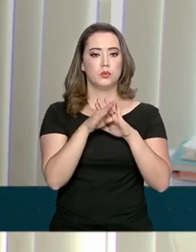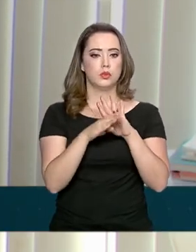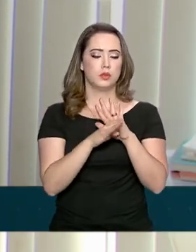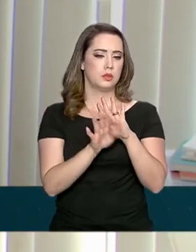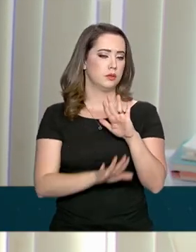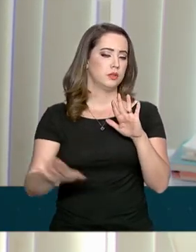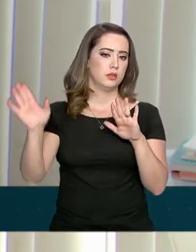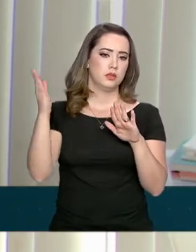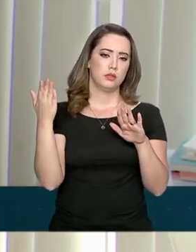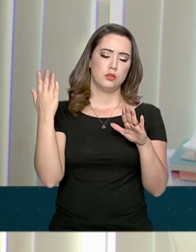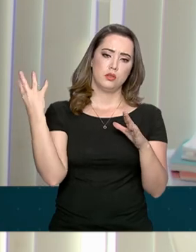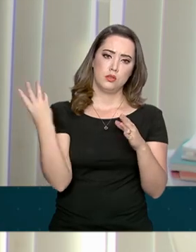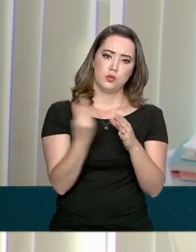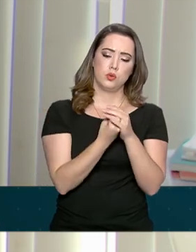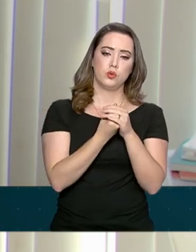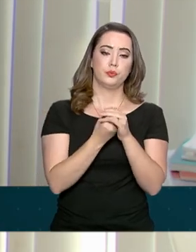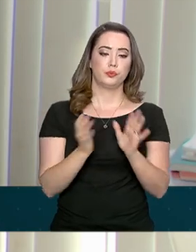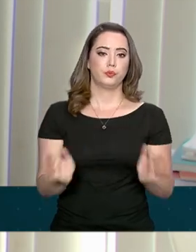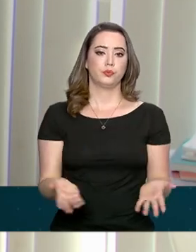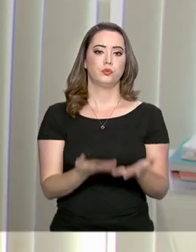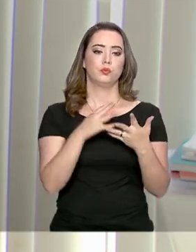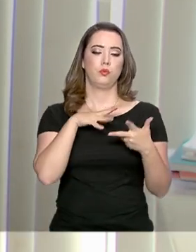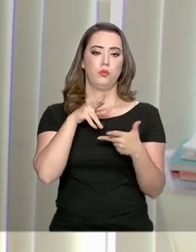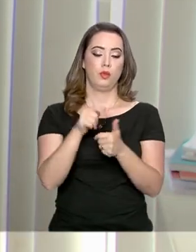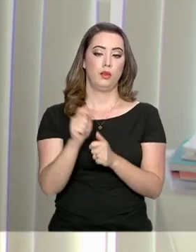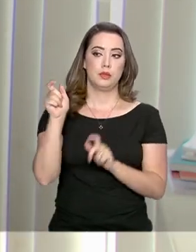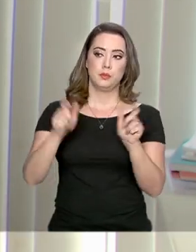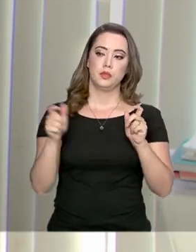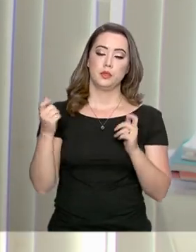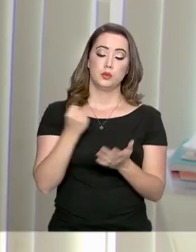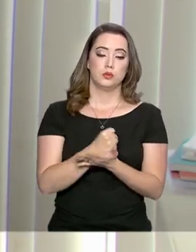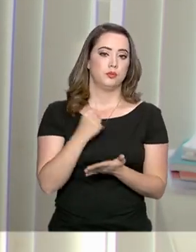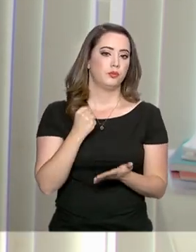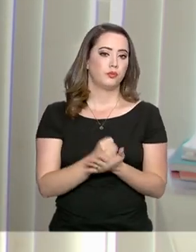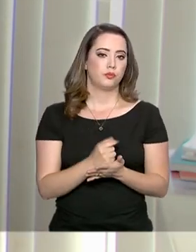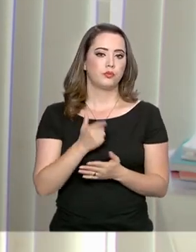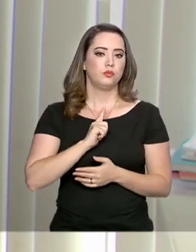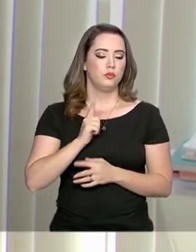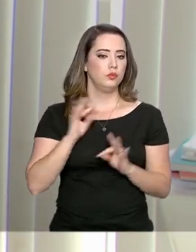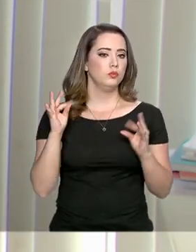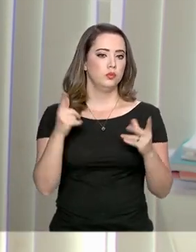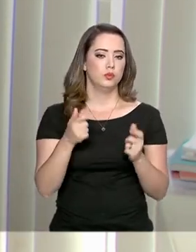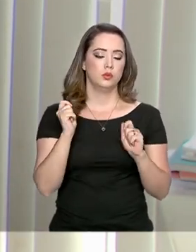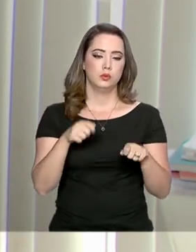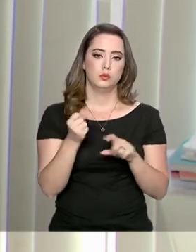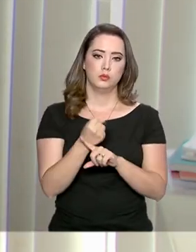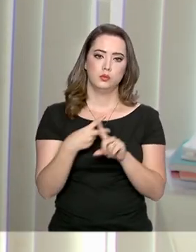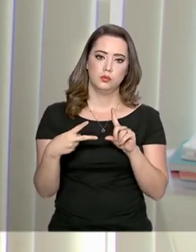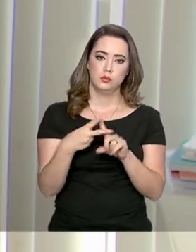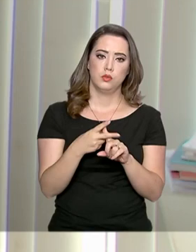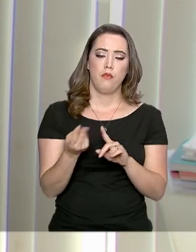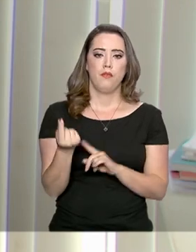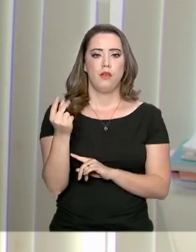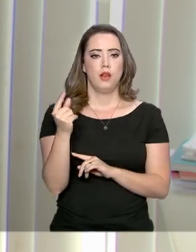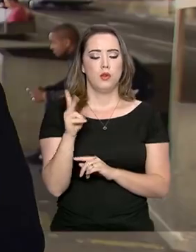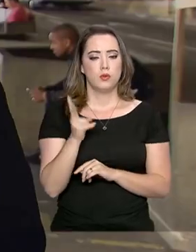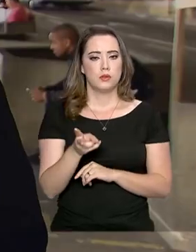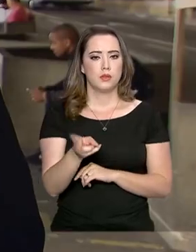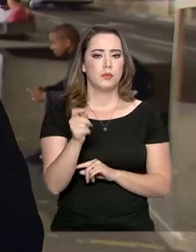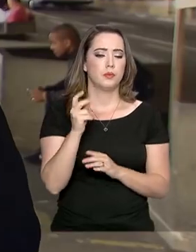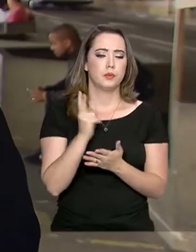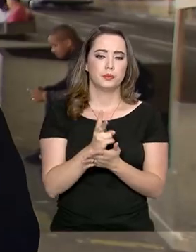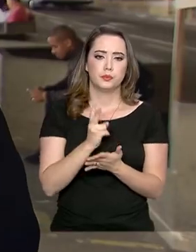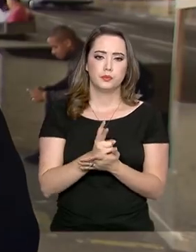programas de inclusão produtiva do mundo, onde as pessoas vêm, se formalizam, tem todo um kit previdenciário, tem um valor fixo de tributo.